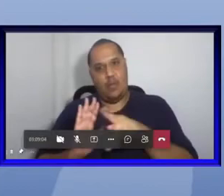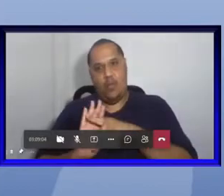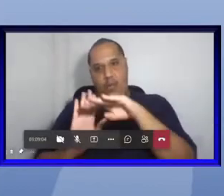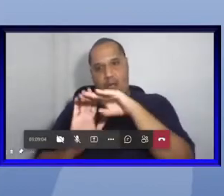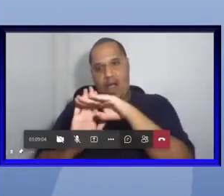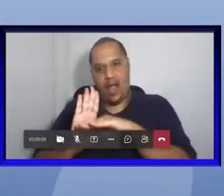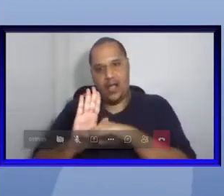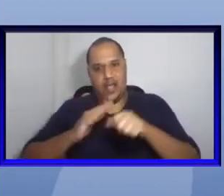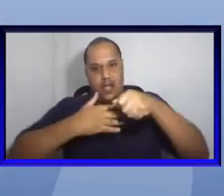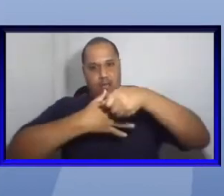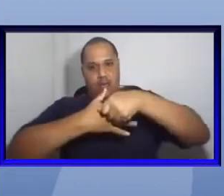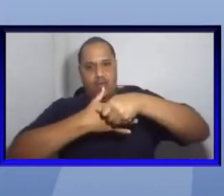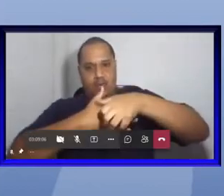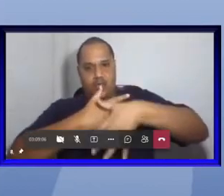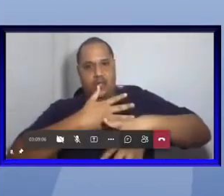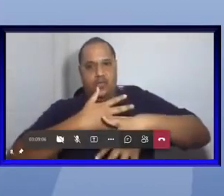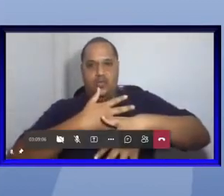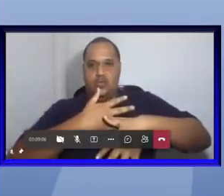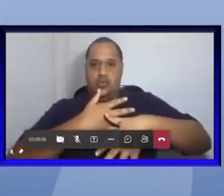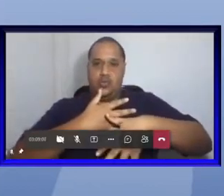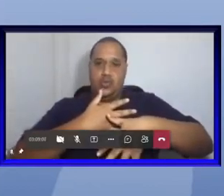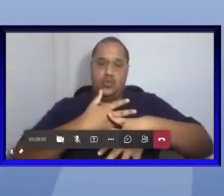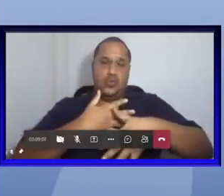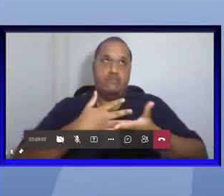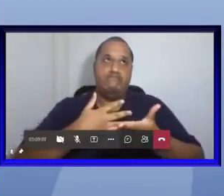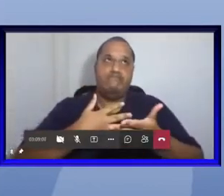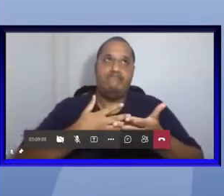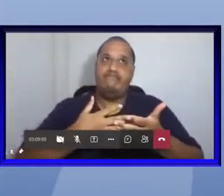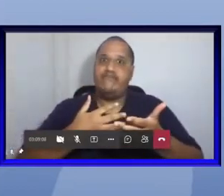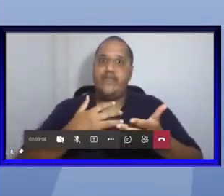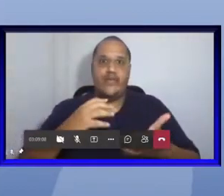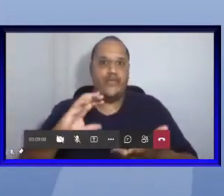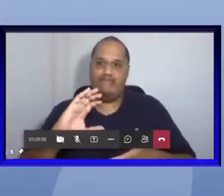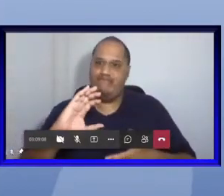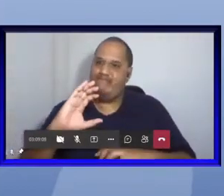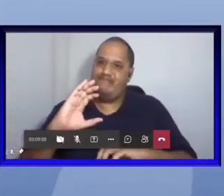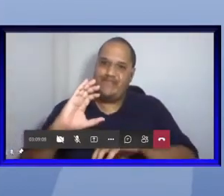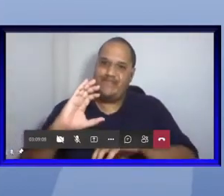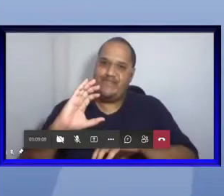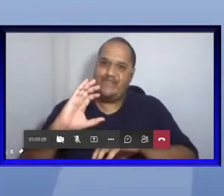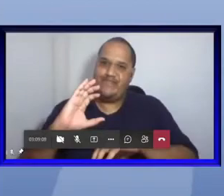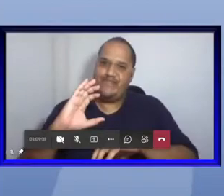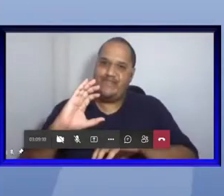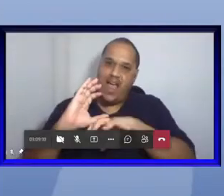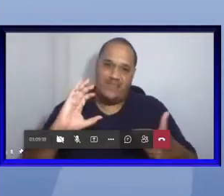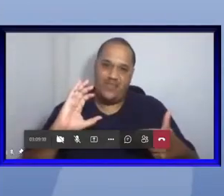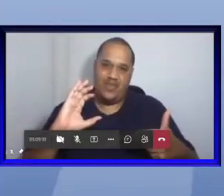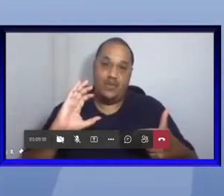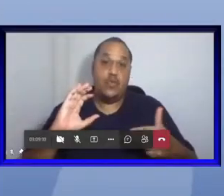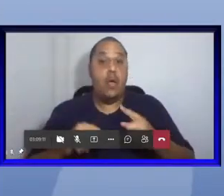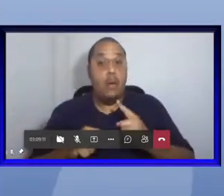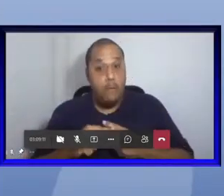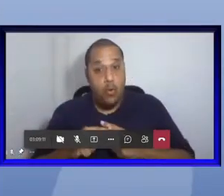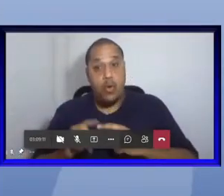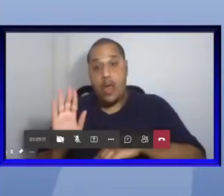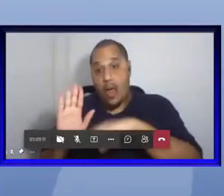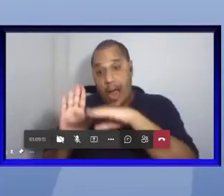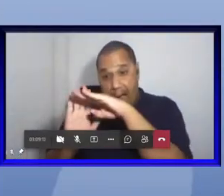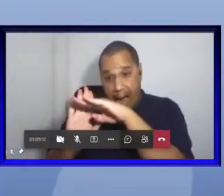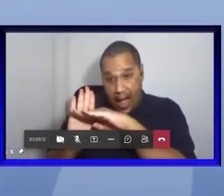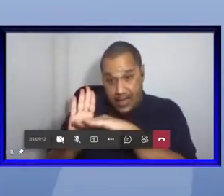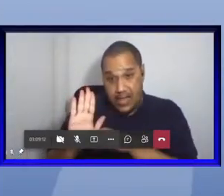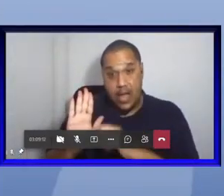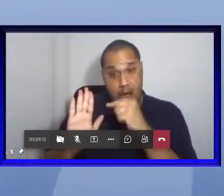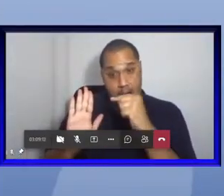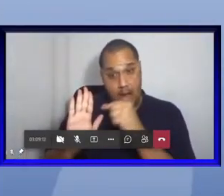o catálogo ele é voltado para todas as espécies então lá